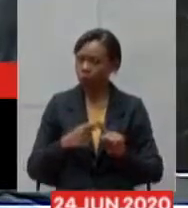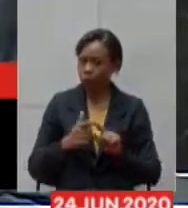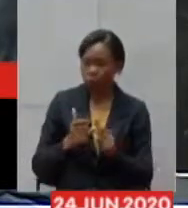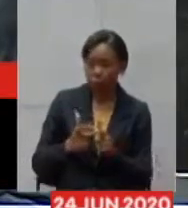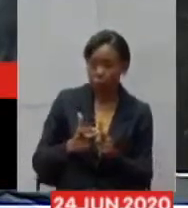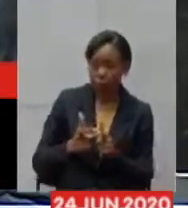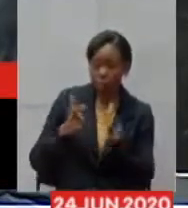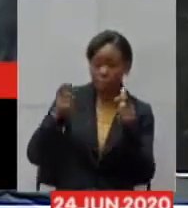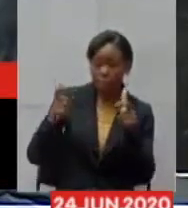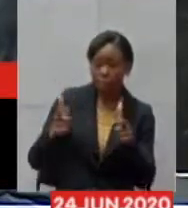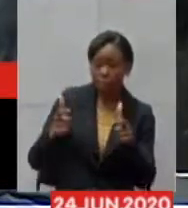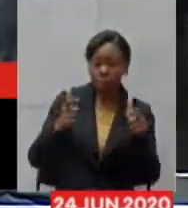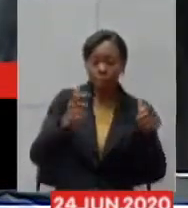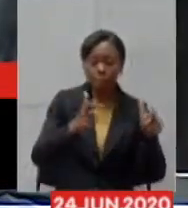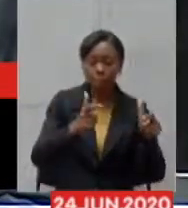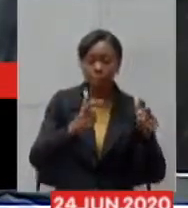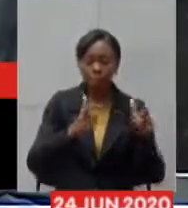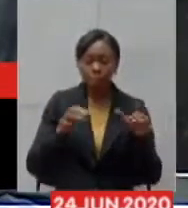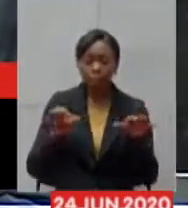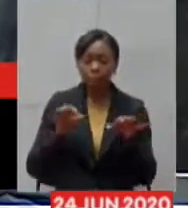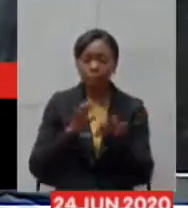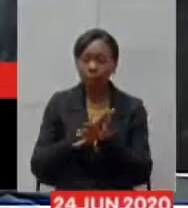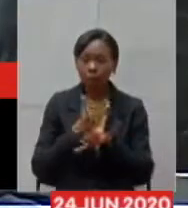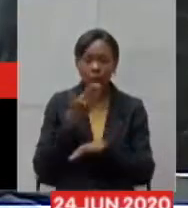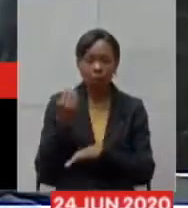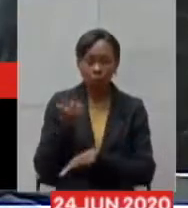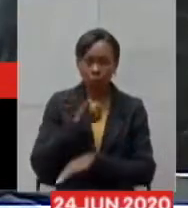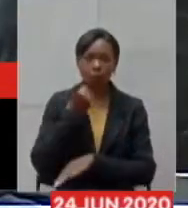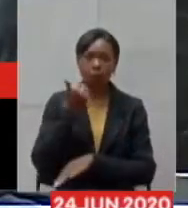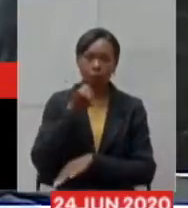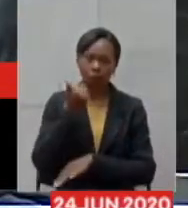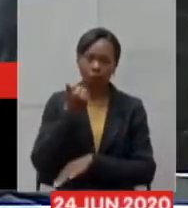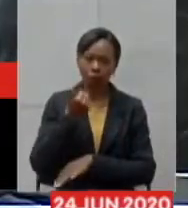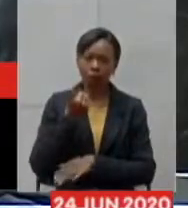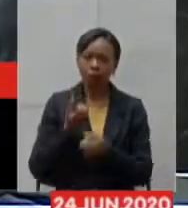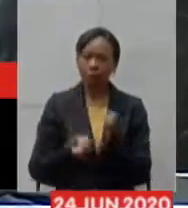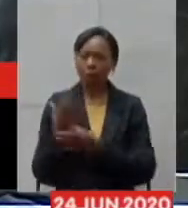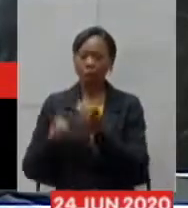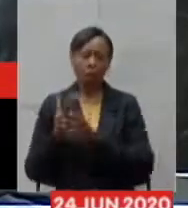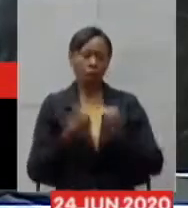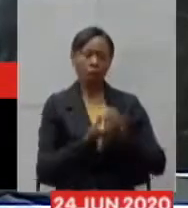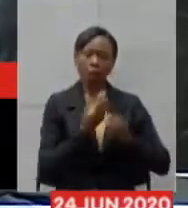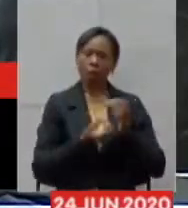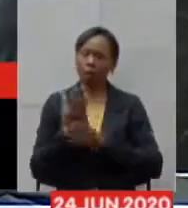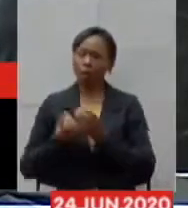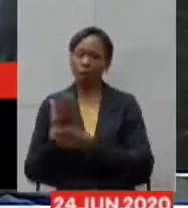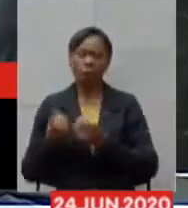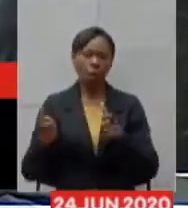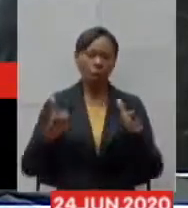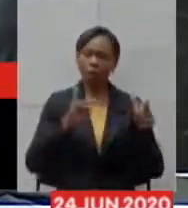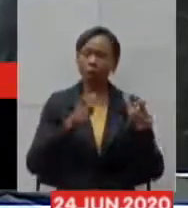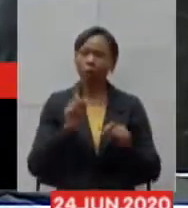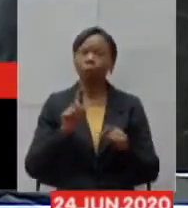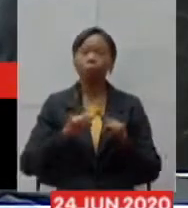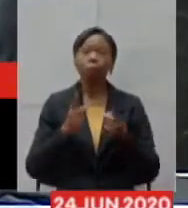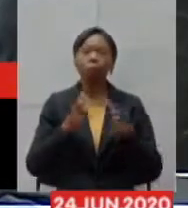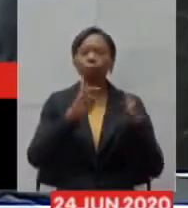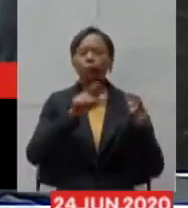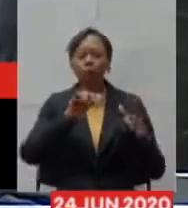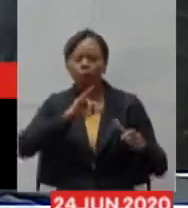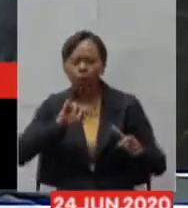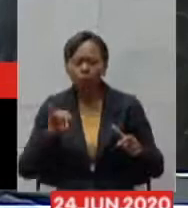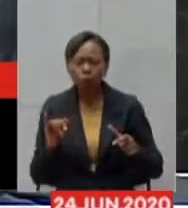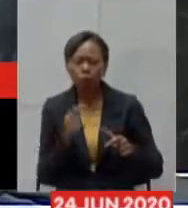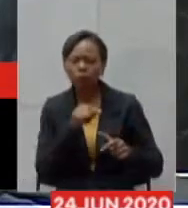seja não é criar leitos aonde nunca houve é aproveitar a expertise que já tem em hospitais e aumentar